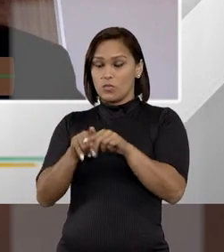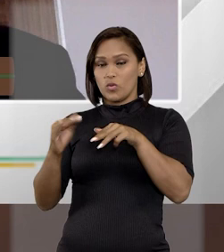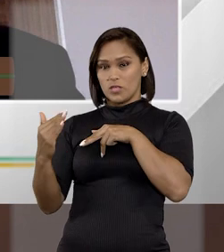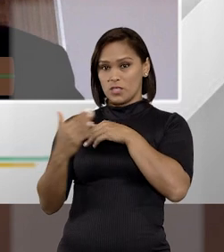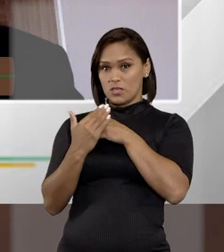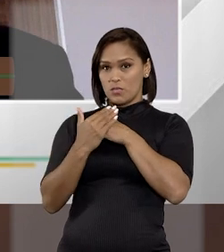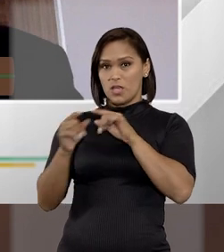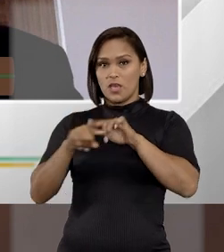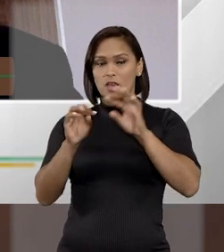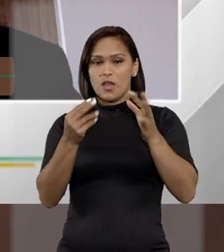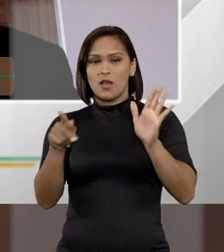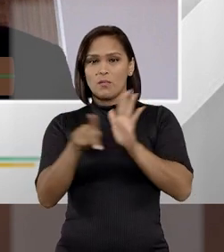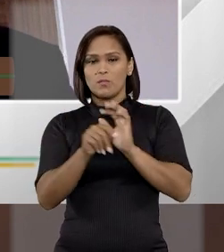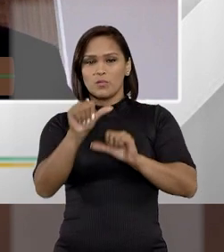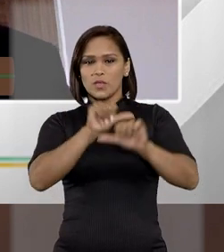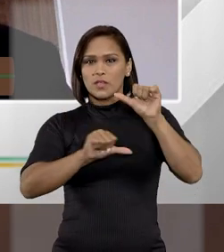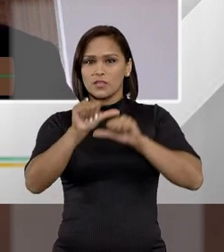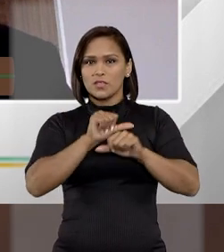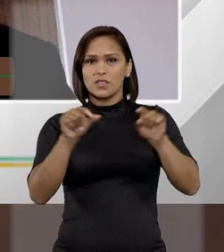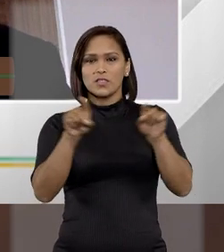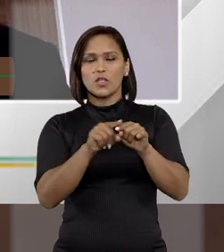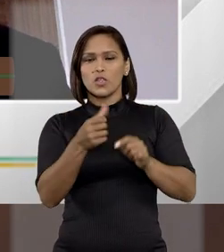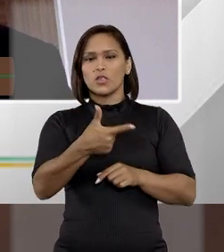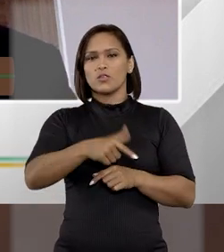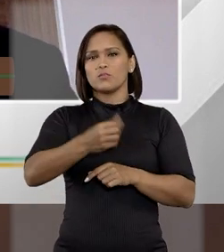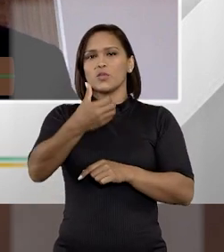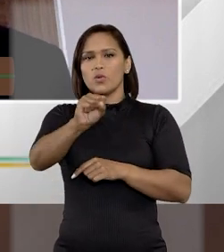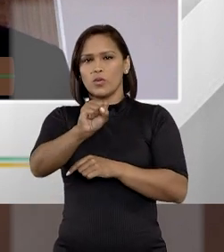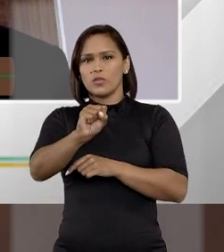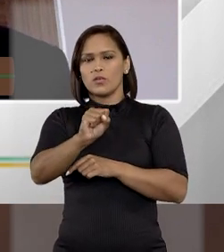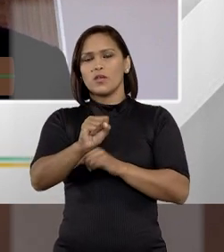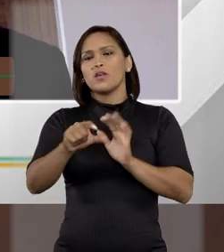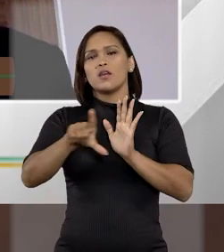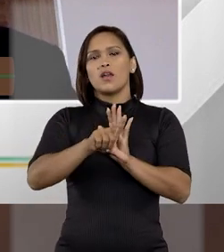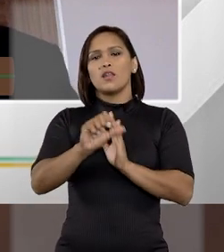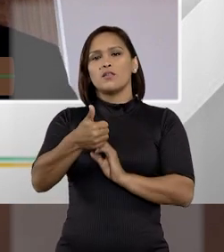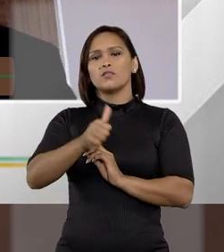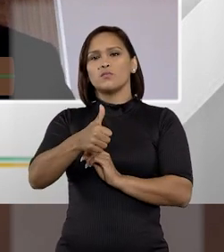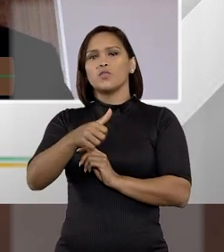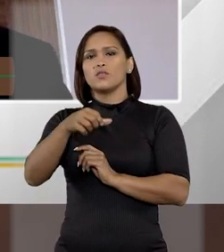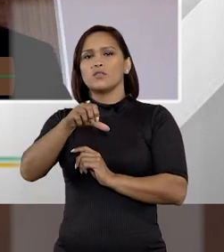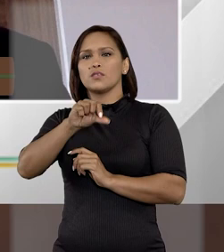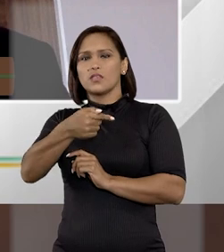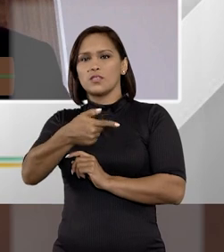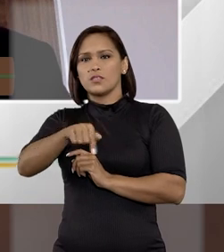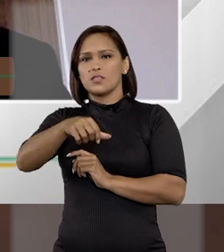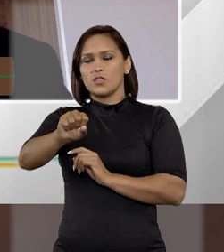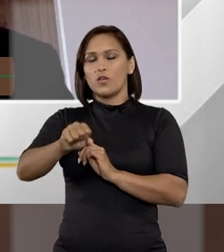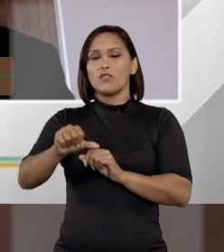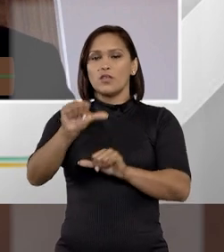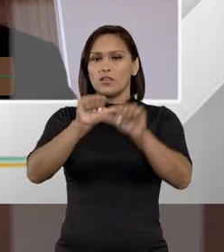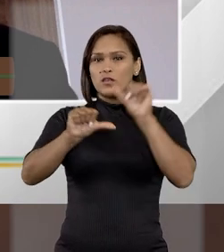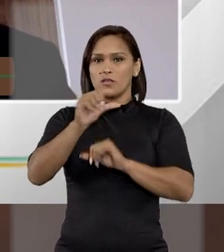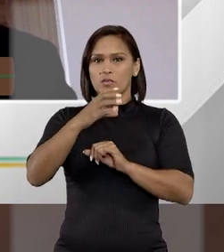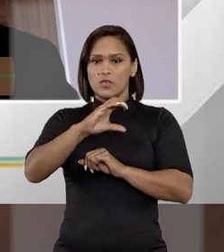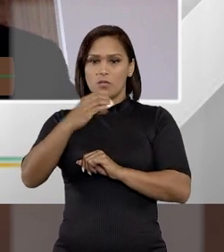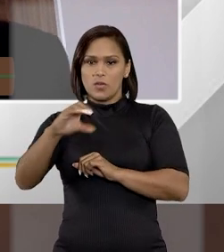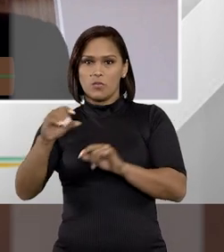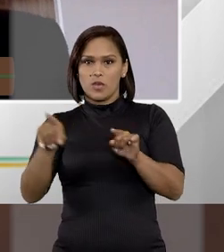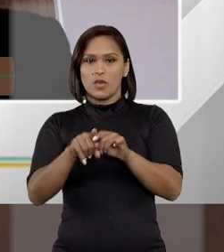a própria alteração legislativa em 2008, a 11.719, que altera o CPP para